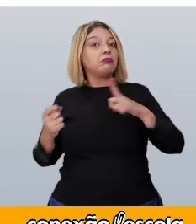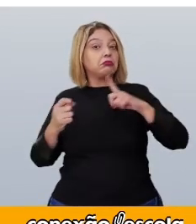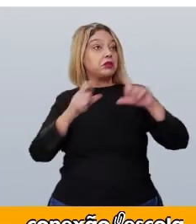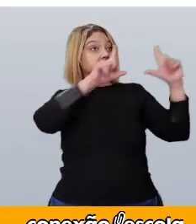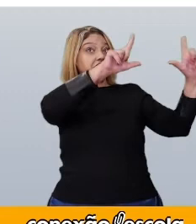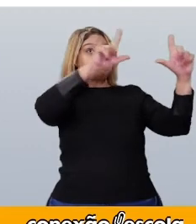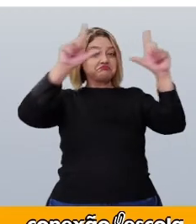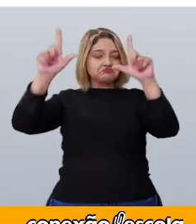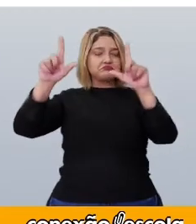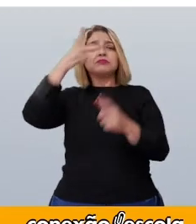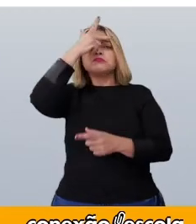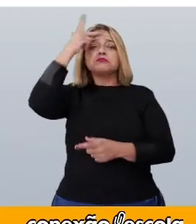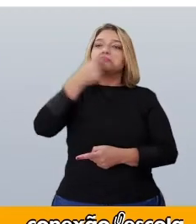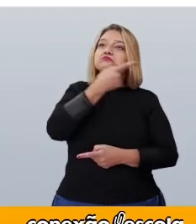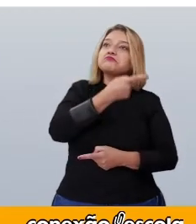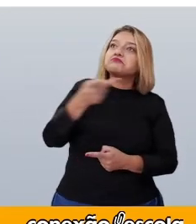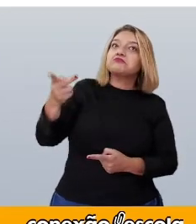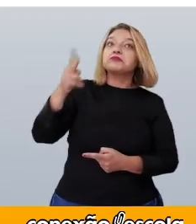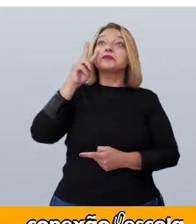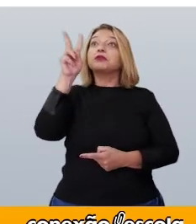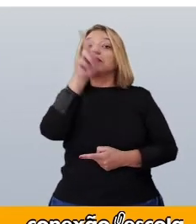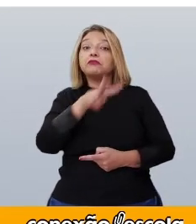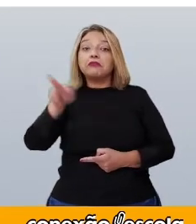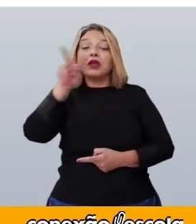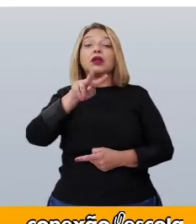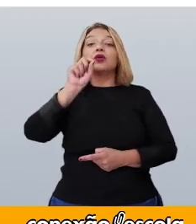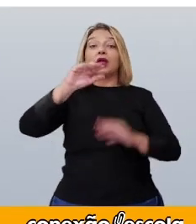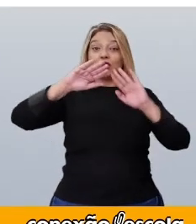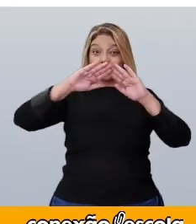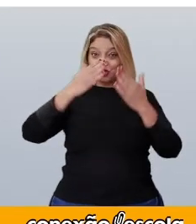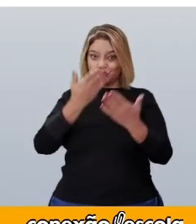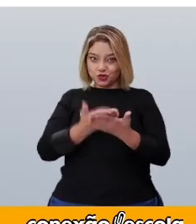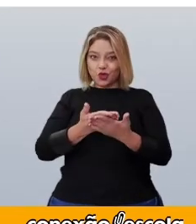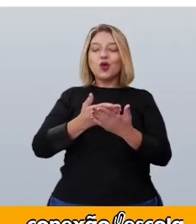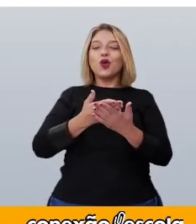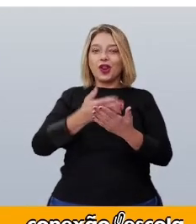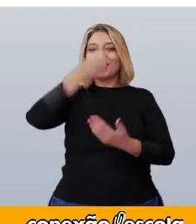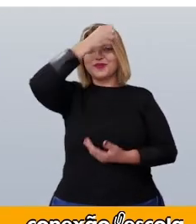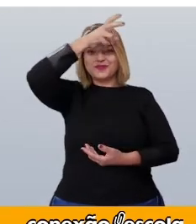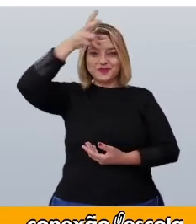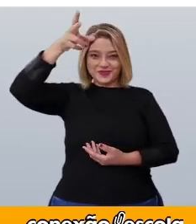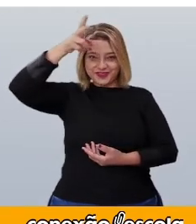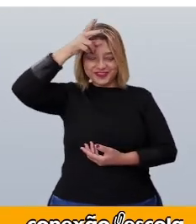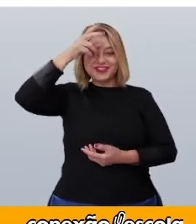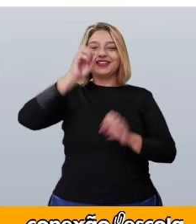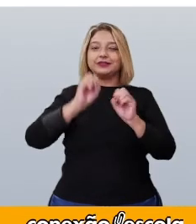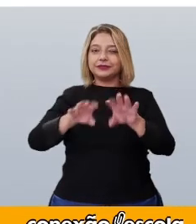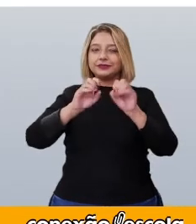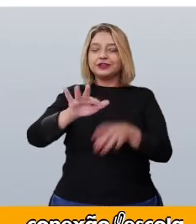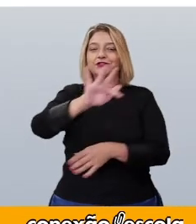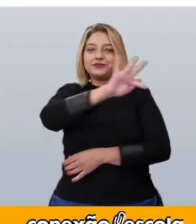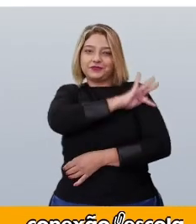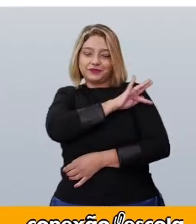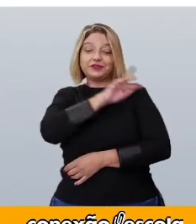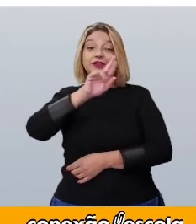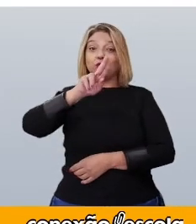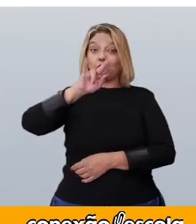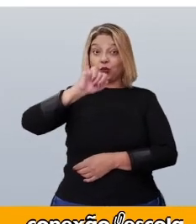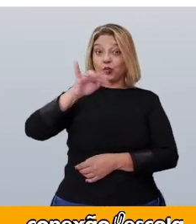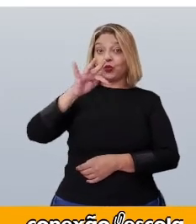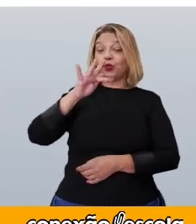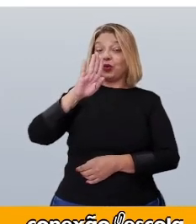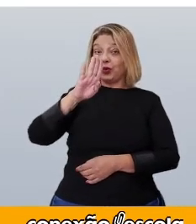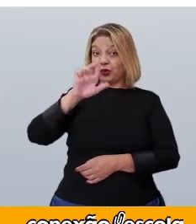visitantes que chegam à Escola Municipal de Ensino Fundamental Rui Bloem, na cidade de São